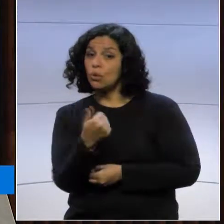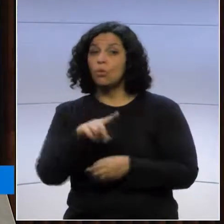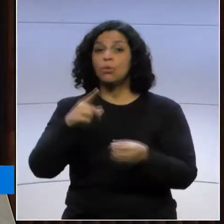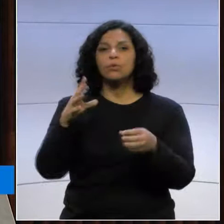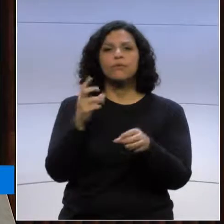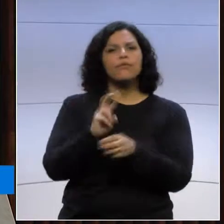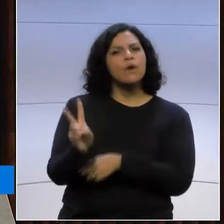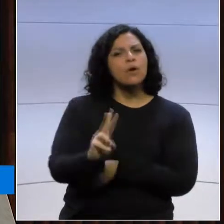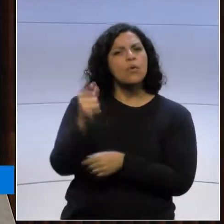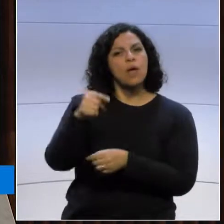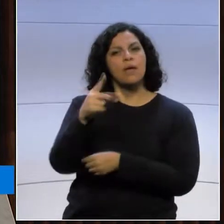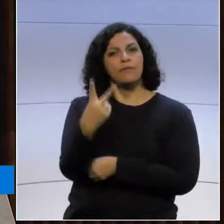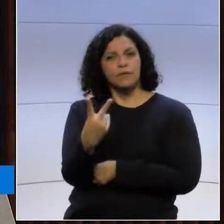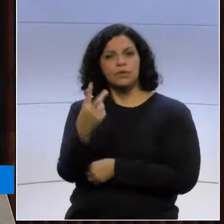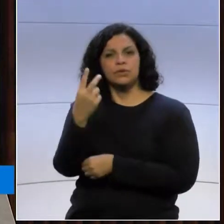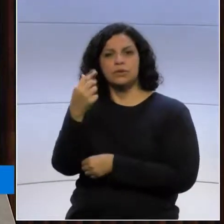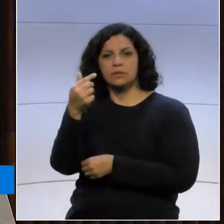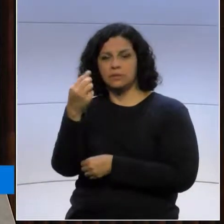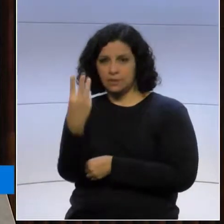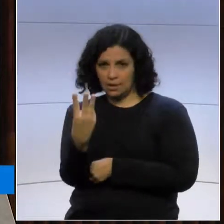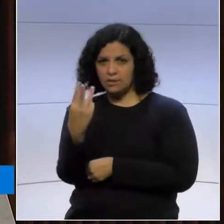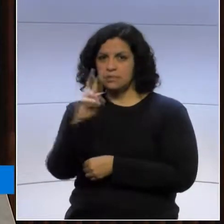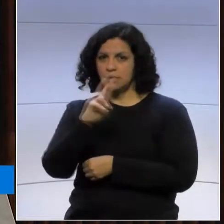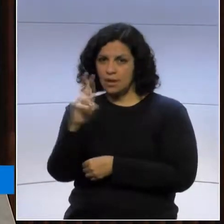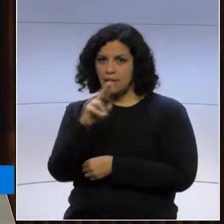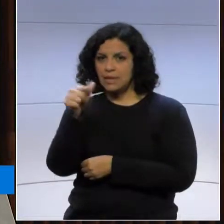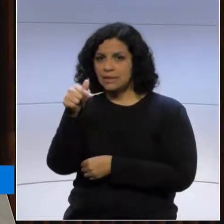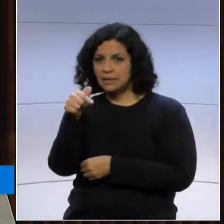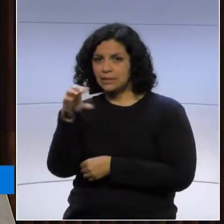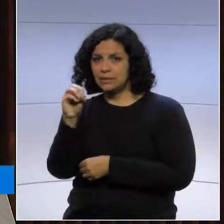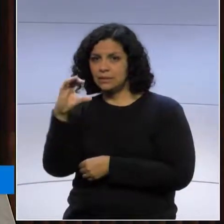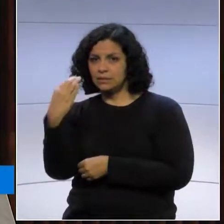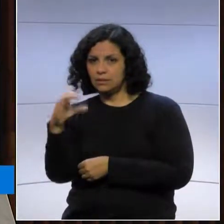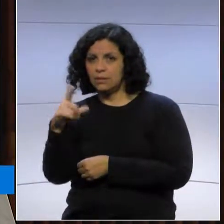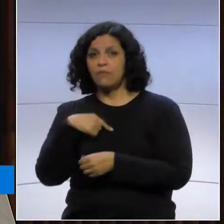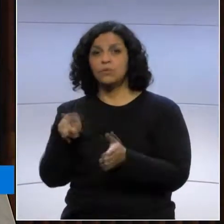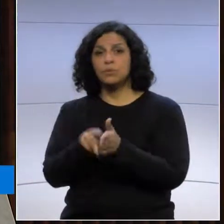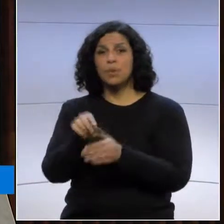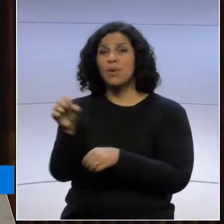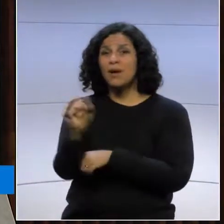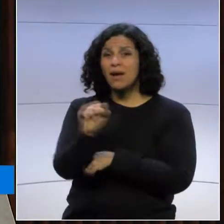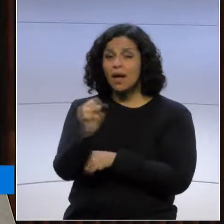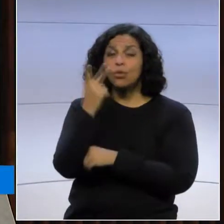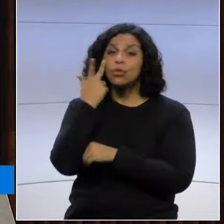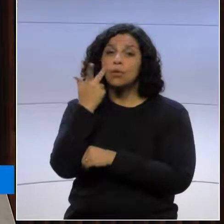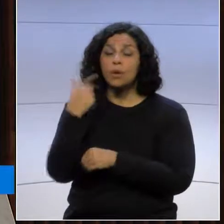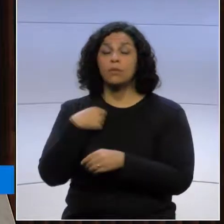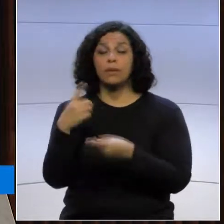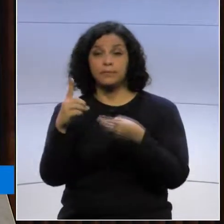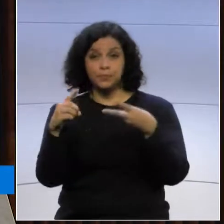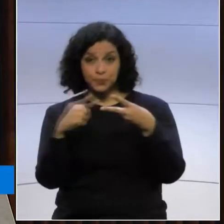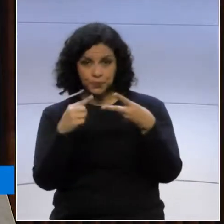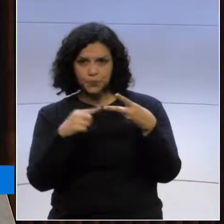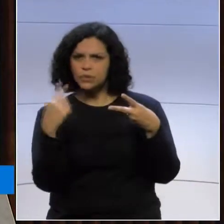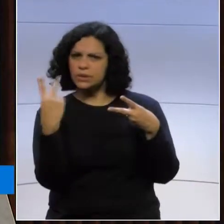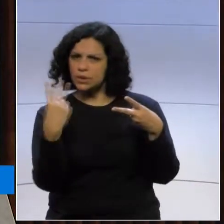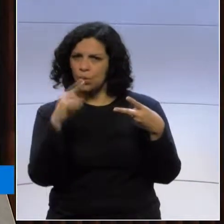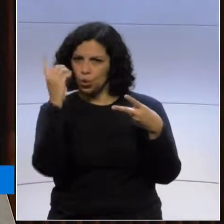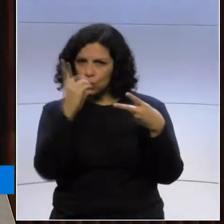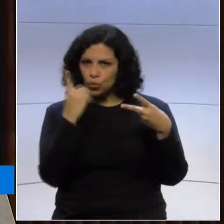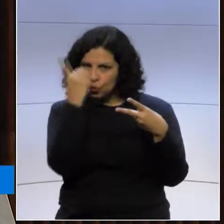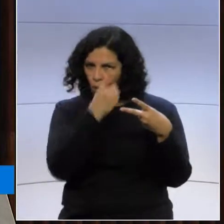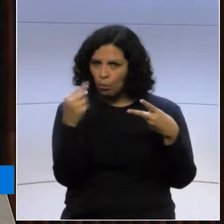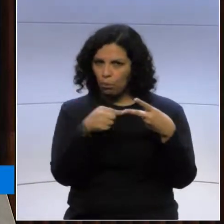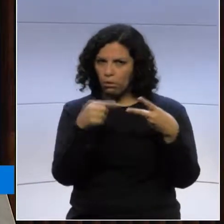,70 para veículos leves. Estivemos também no segundo domingo, no outro domingo foi convocada outra manifestação, também